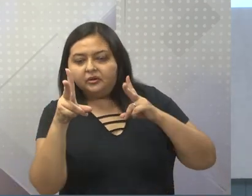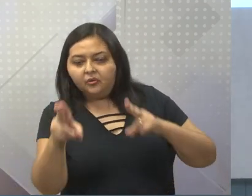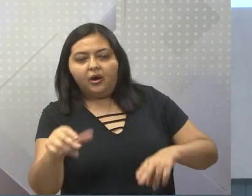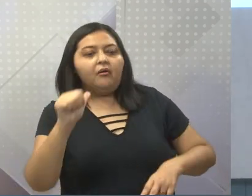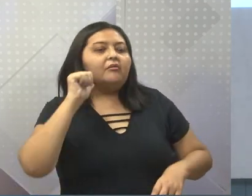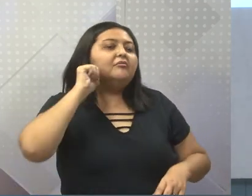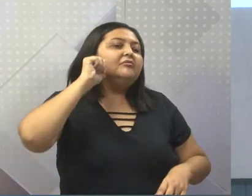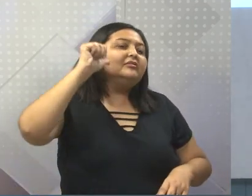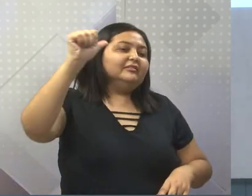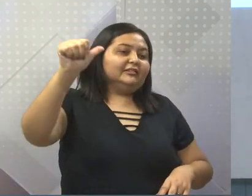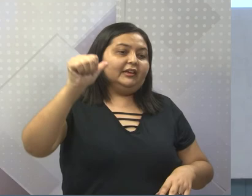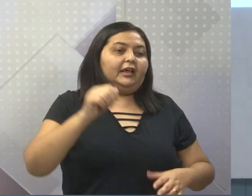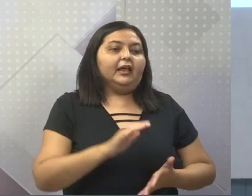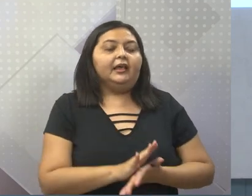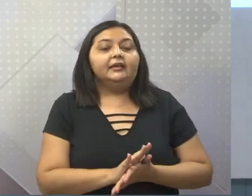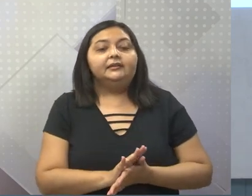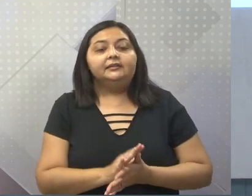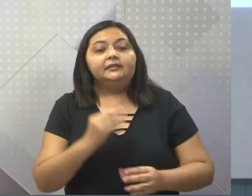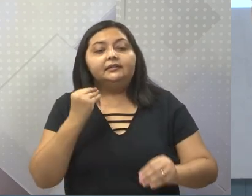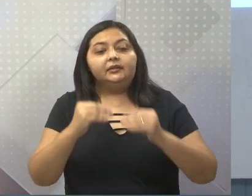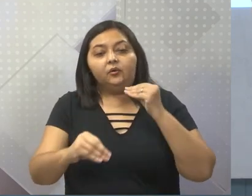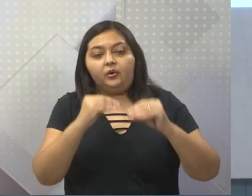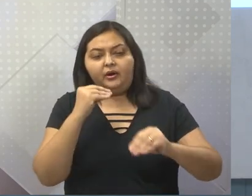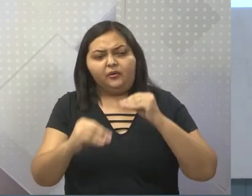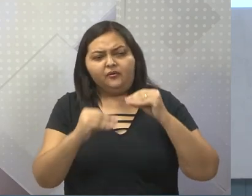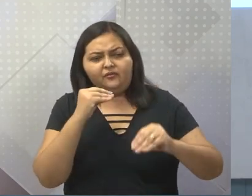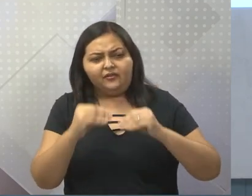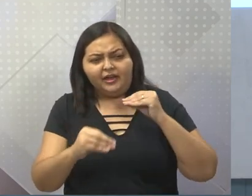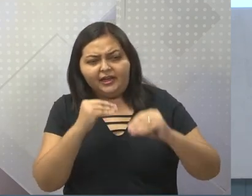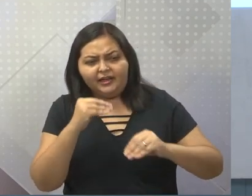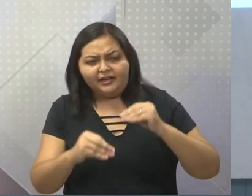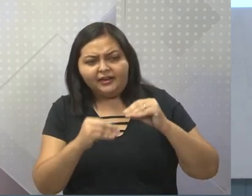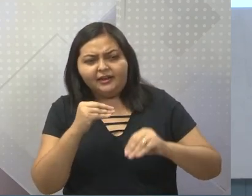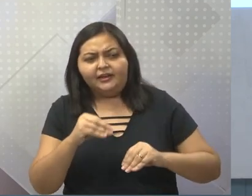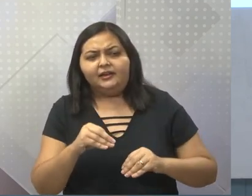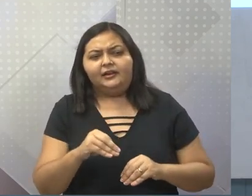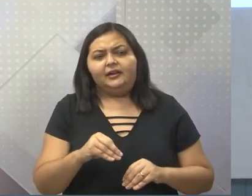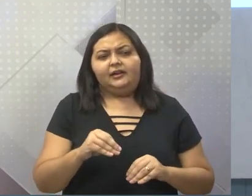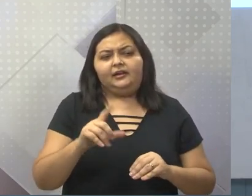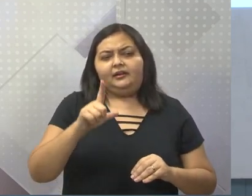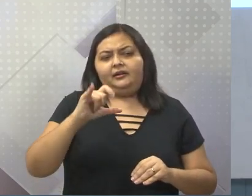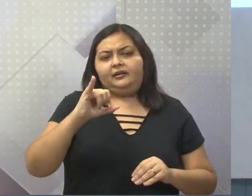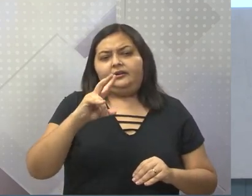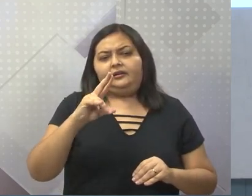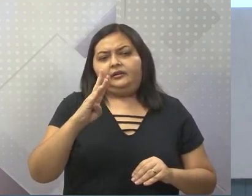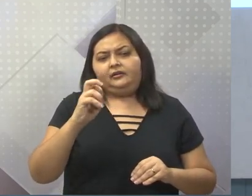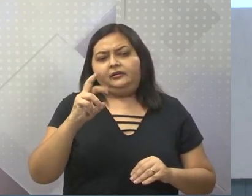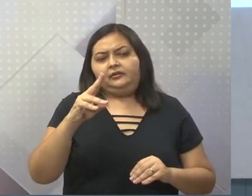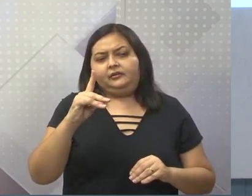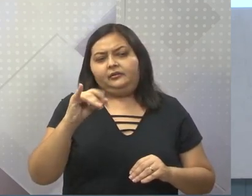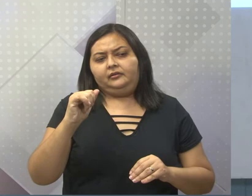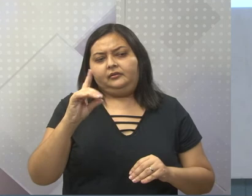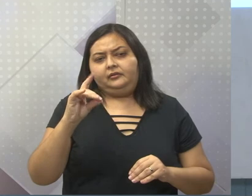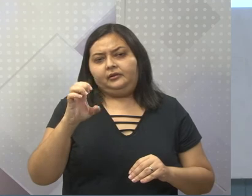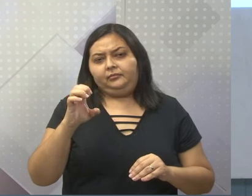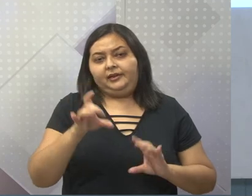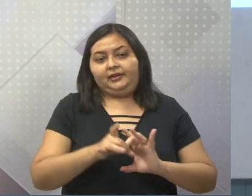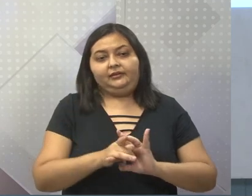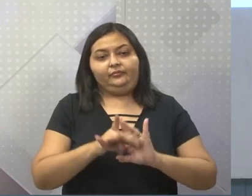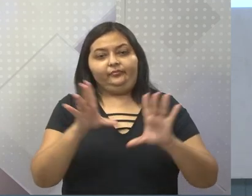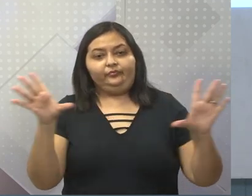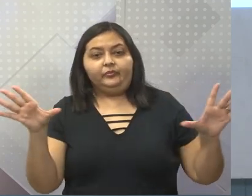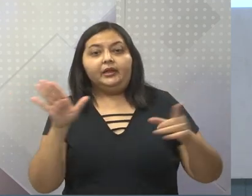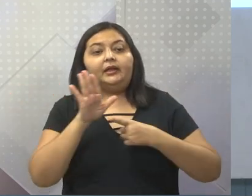uma novela, que era Liberdade, Liberdade, não lembro muito bem se o nome é esse. E essa novela, ela mostra muito essa questão, dessa